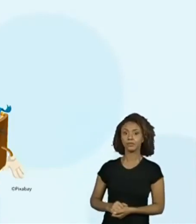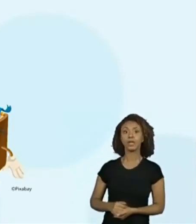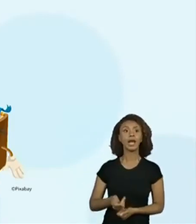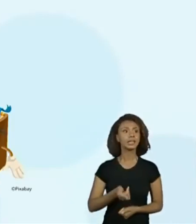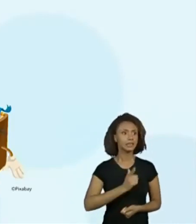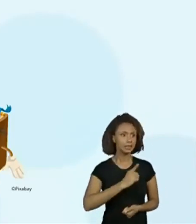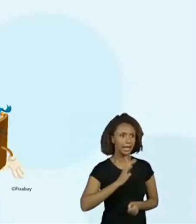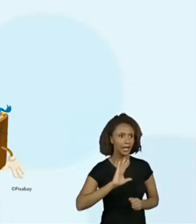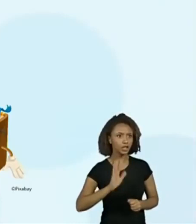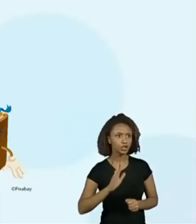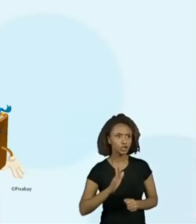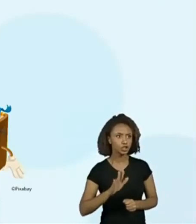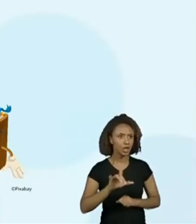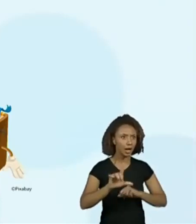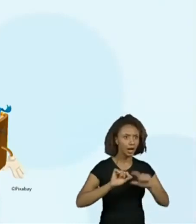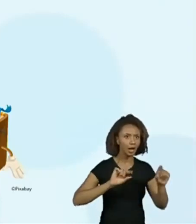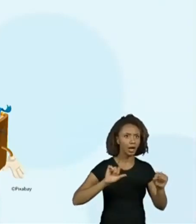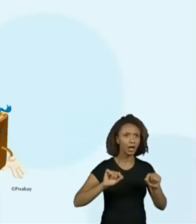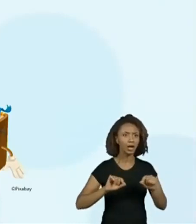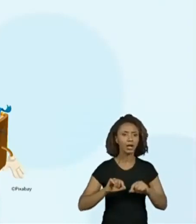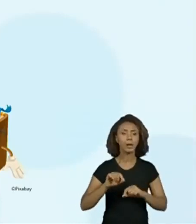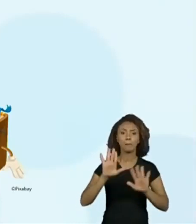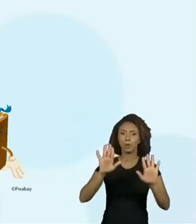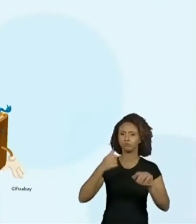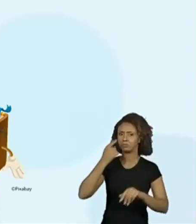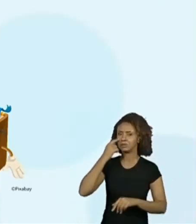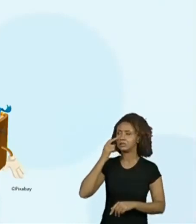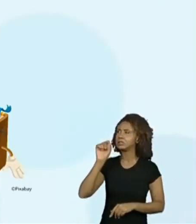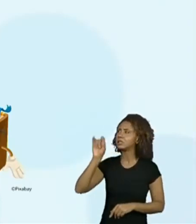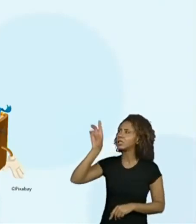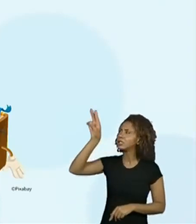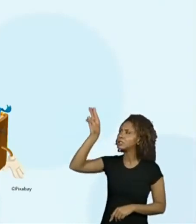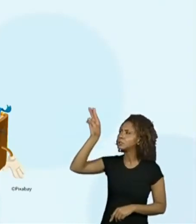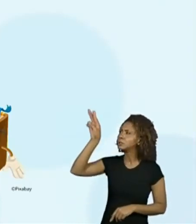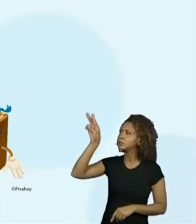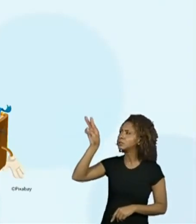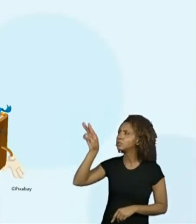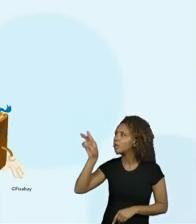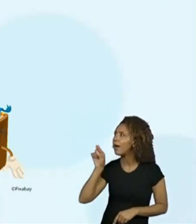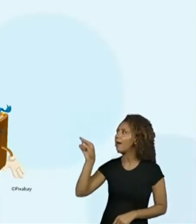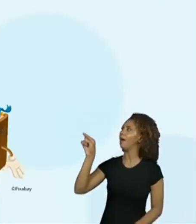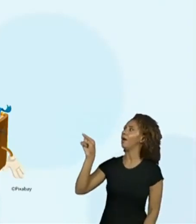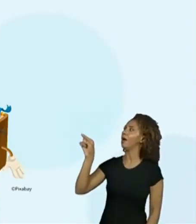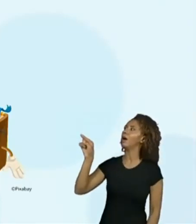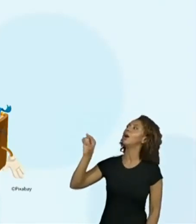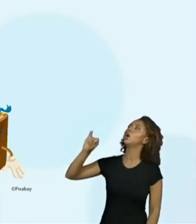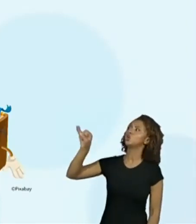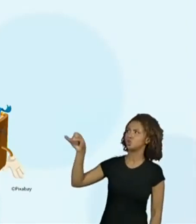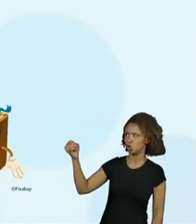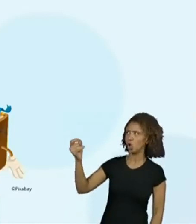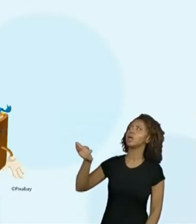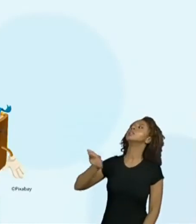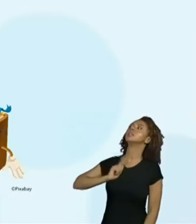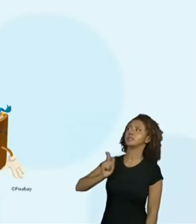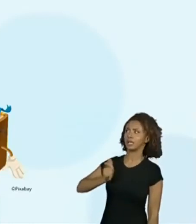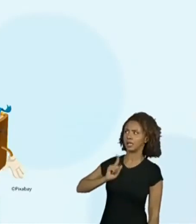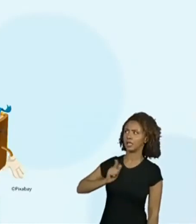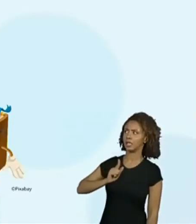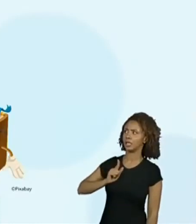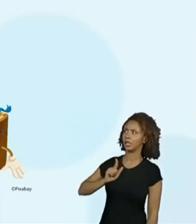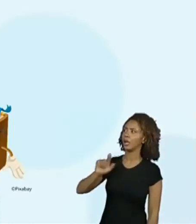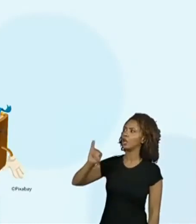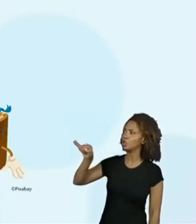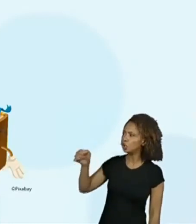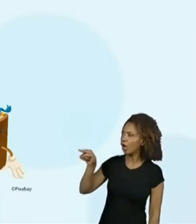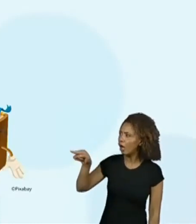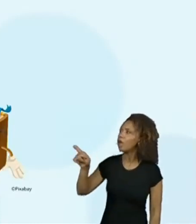Bom, se eu percorrer a lista, eu vou parar aqui. Aqui começa. Com J. Com J. Com e com